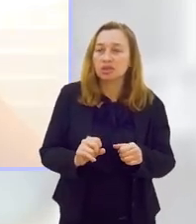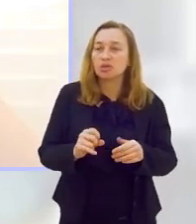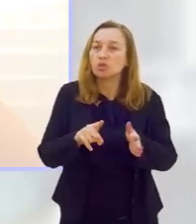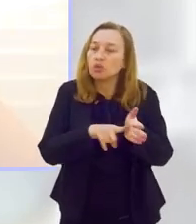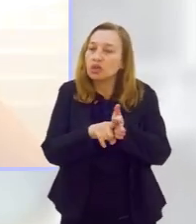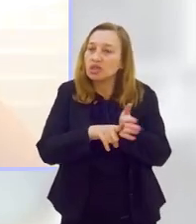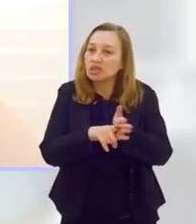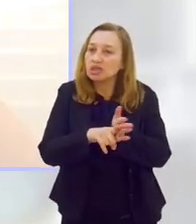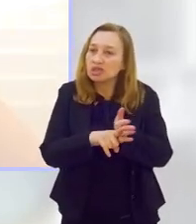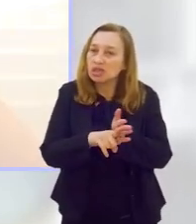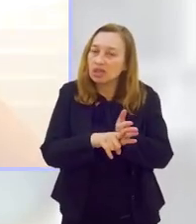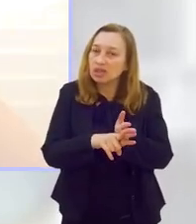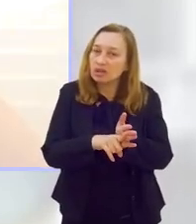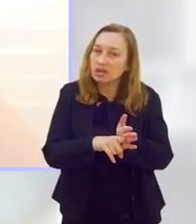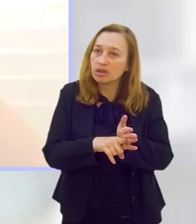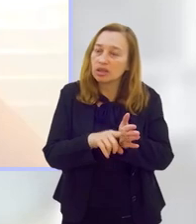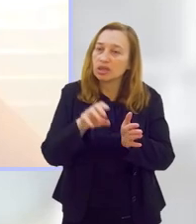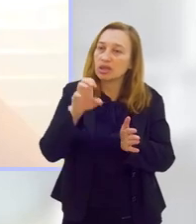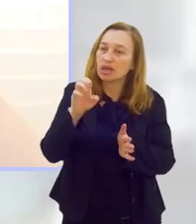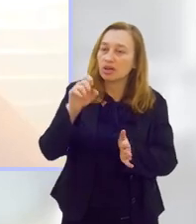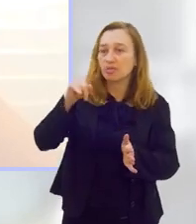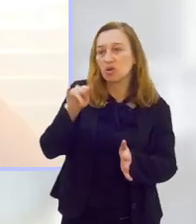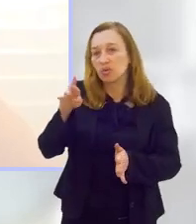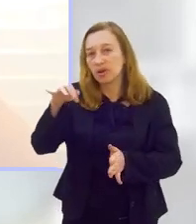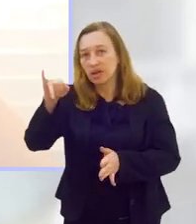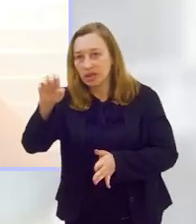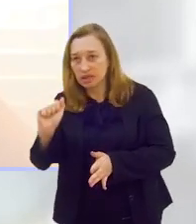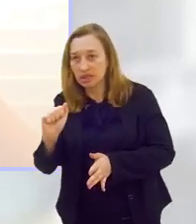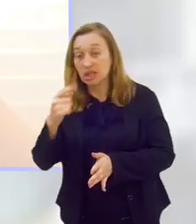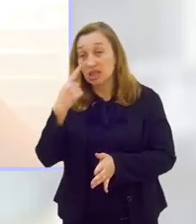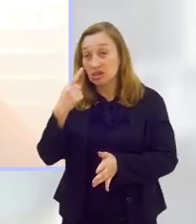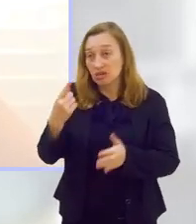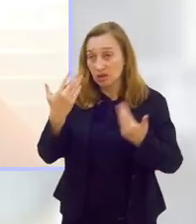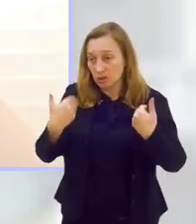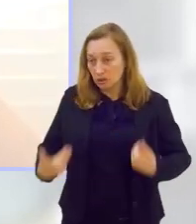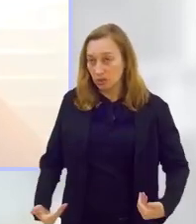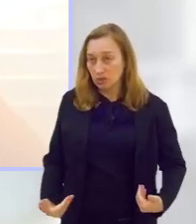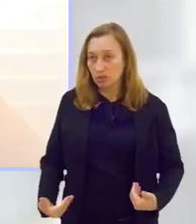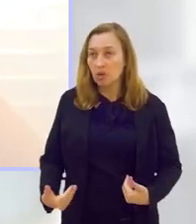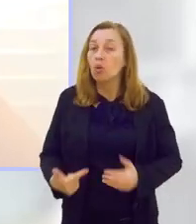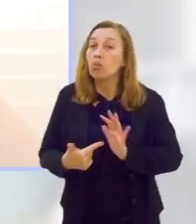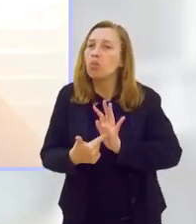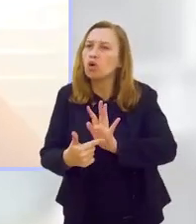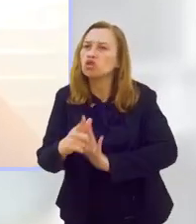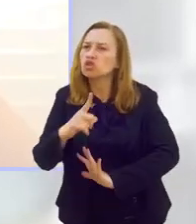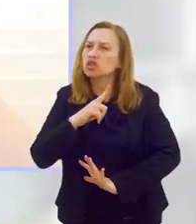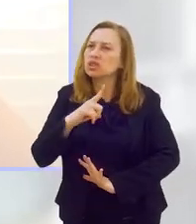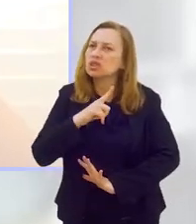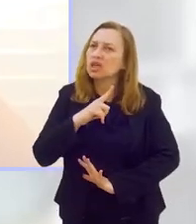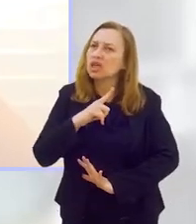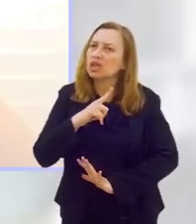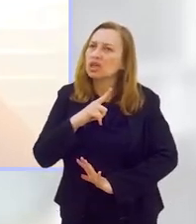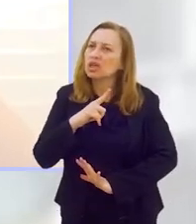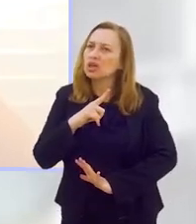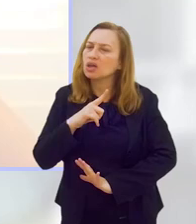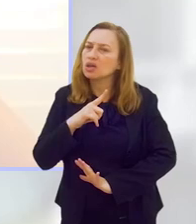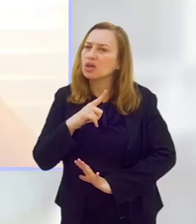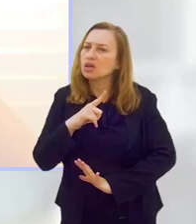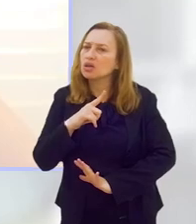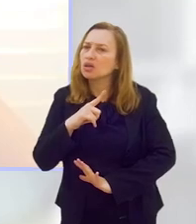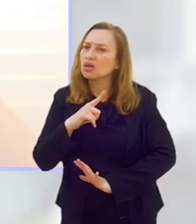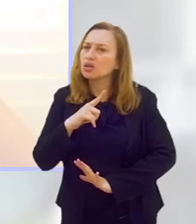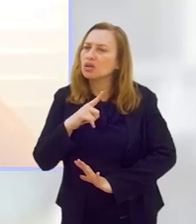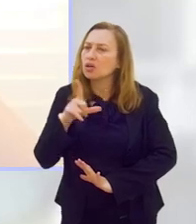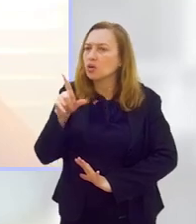exemplo, que a gente vê a composição corporal, mostra que ele tem um excesso, um percentual de